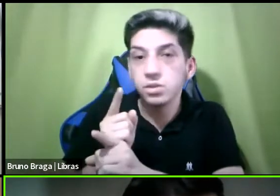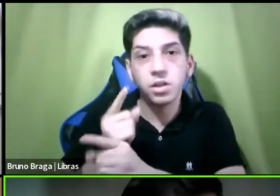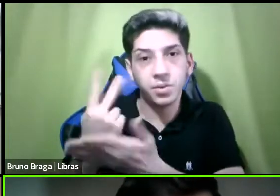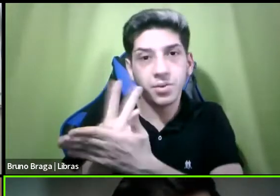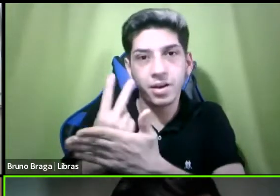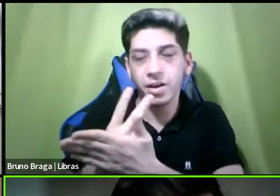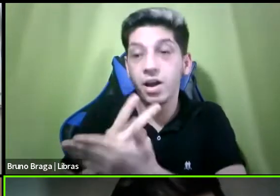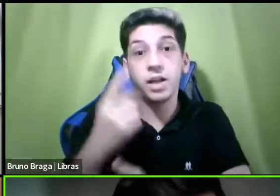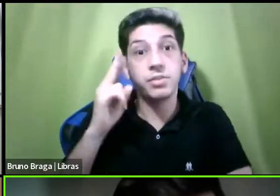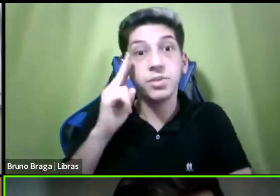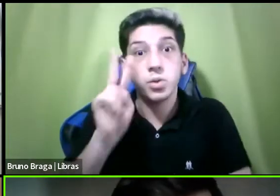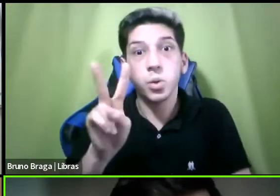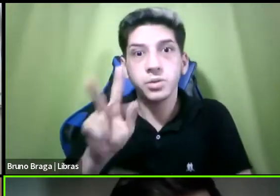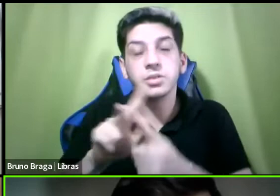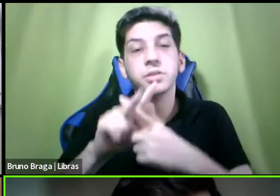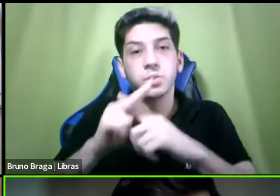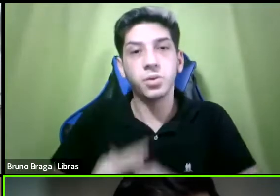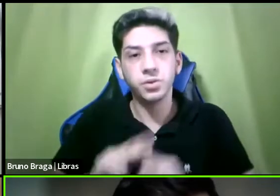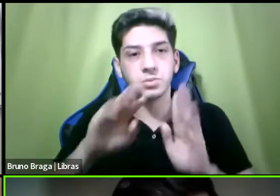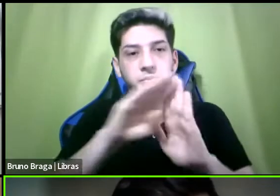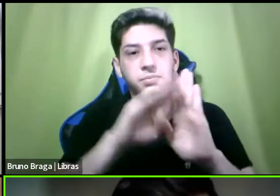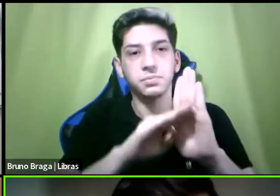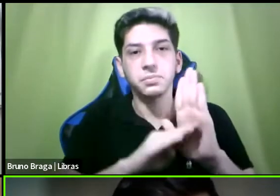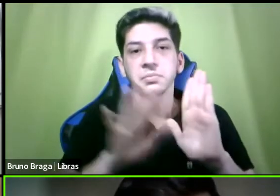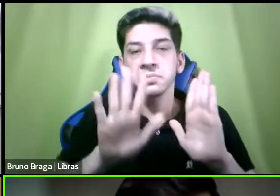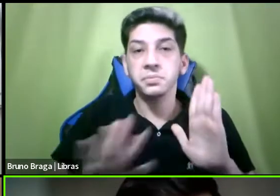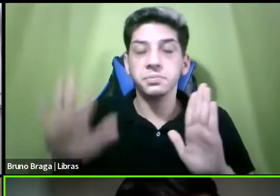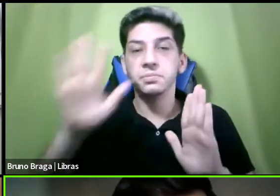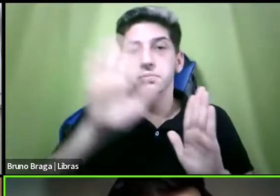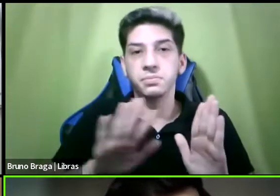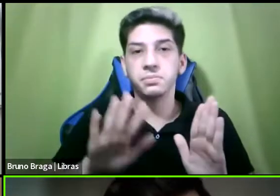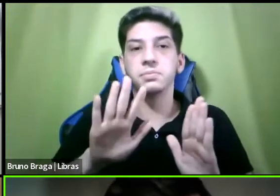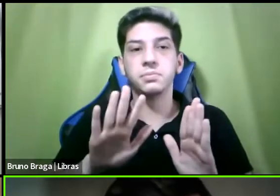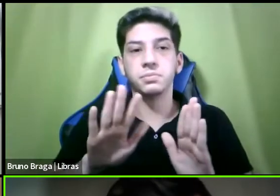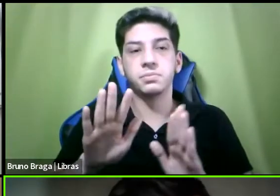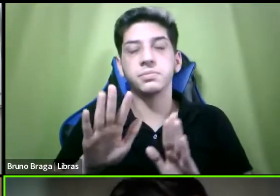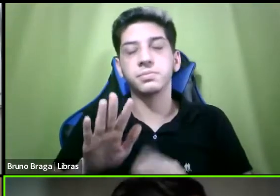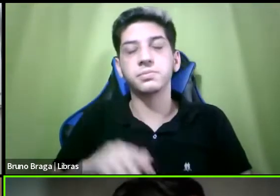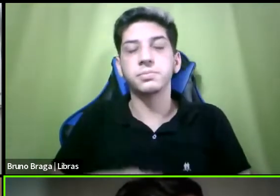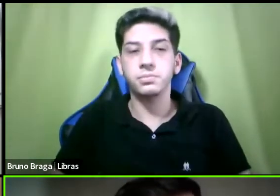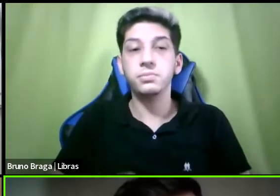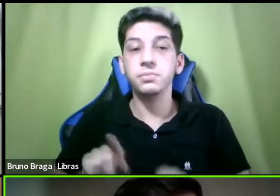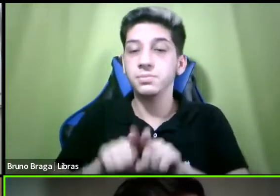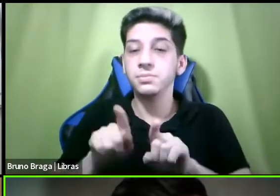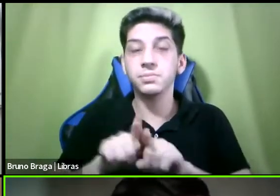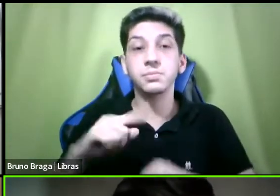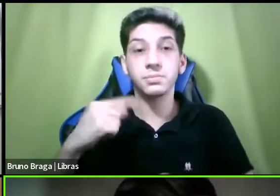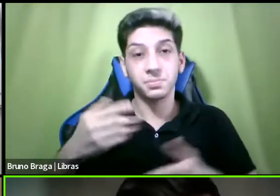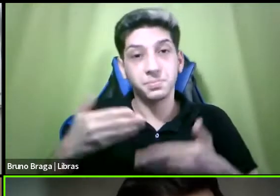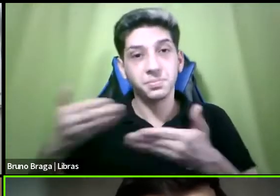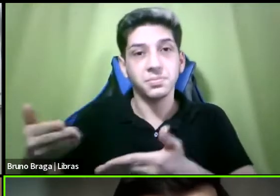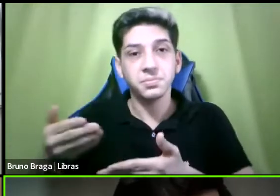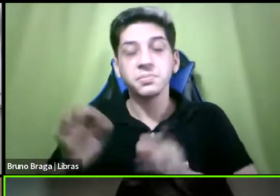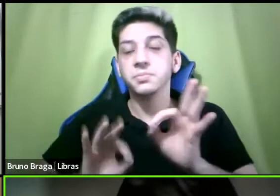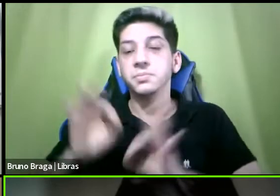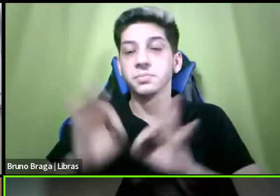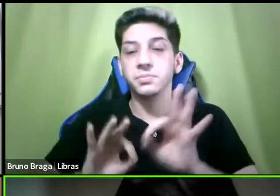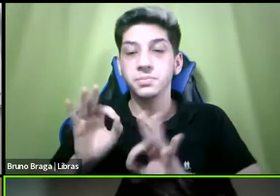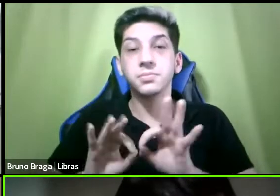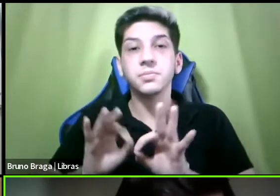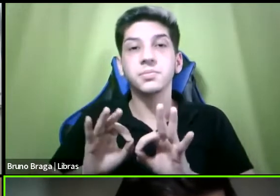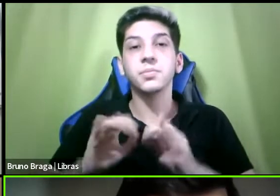fizeram a correção do plano nacional de operacionalização inclusive nos convidando para a construção de uma nota